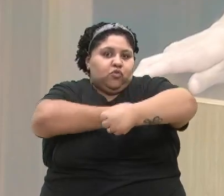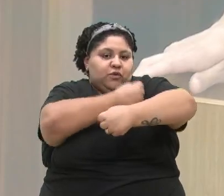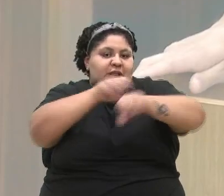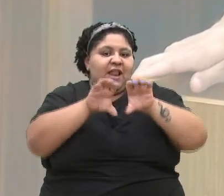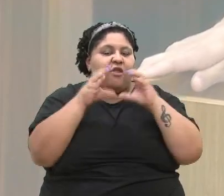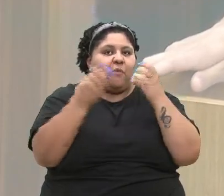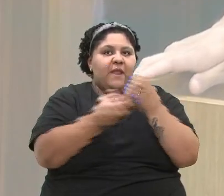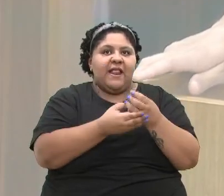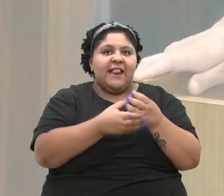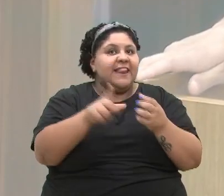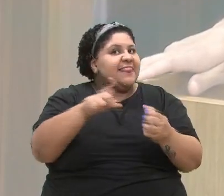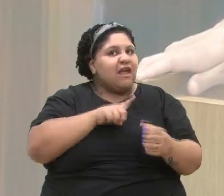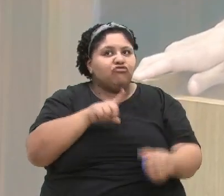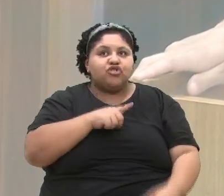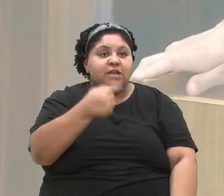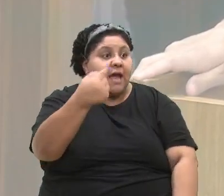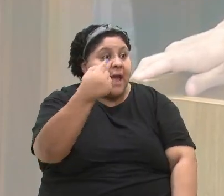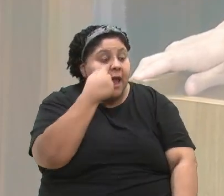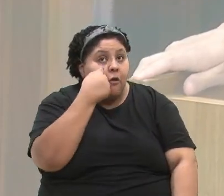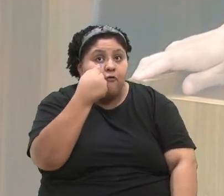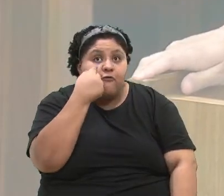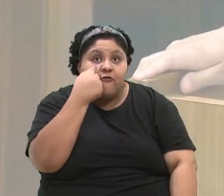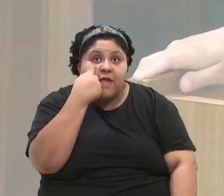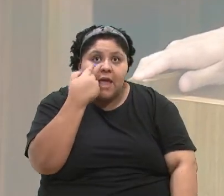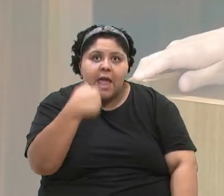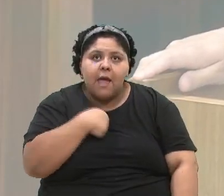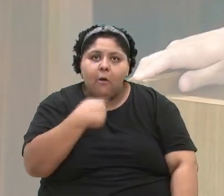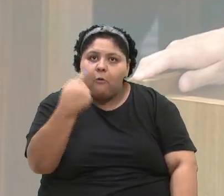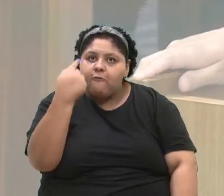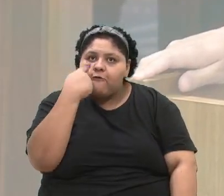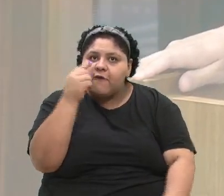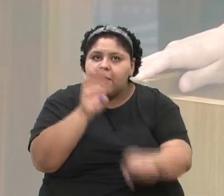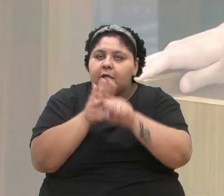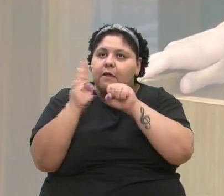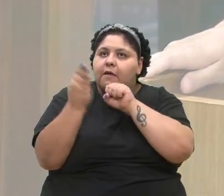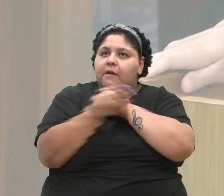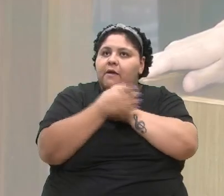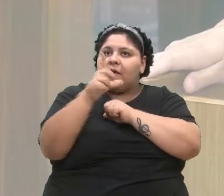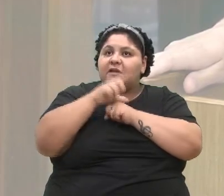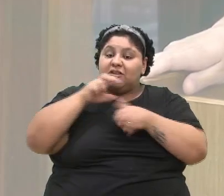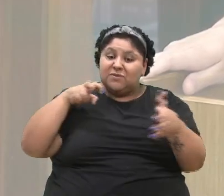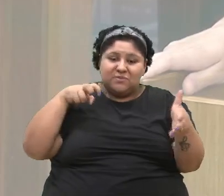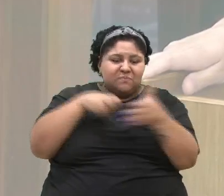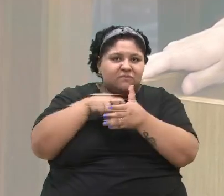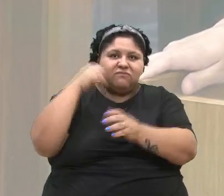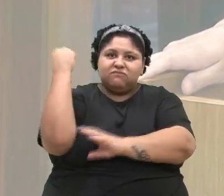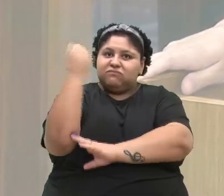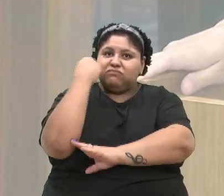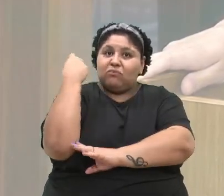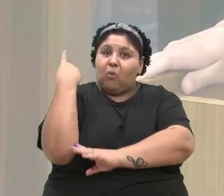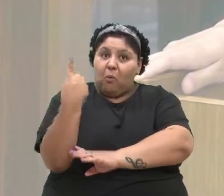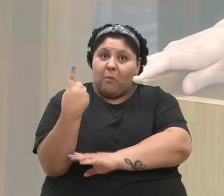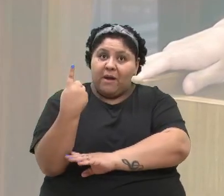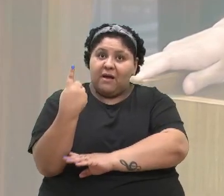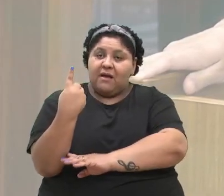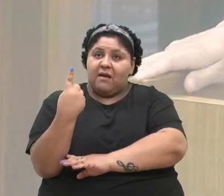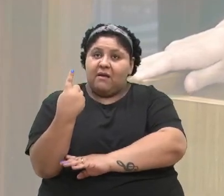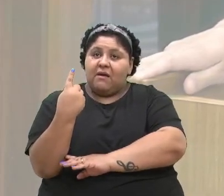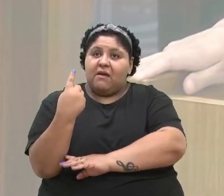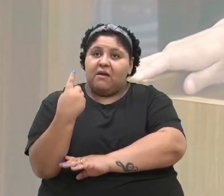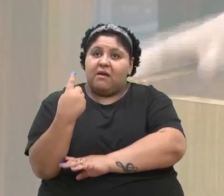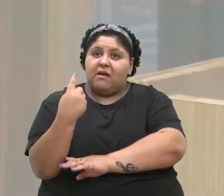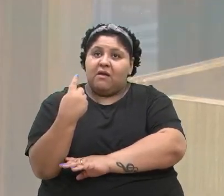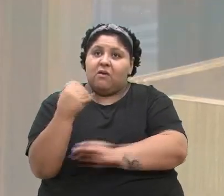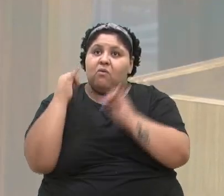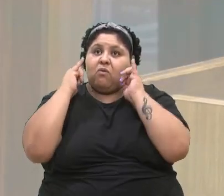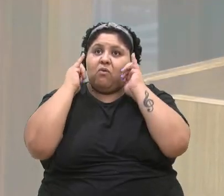Eu vi, eu vi, vereadora Rosi Frigieri, lá no bairro, nós tivemos um acidente gravíssimo com uma menina. O ônibus passou em cima